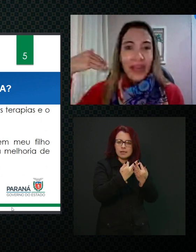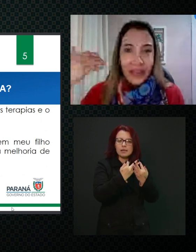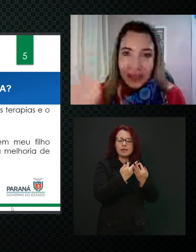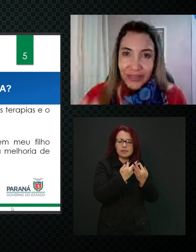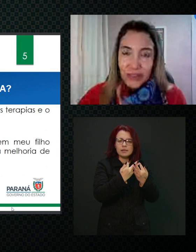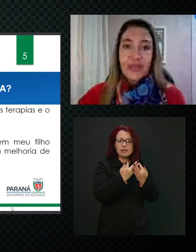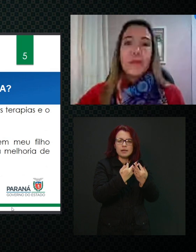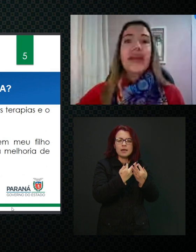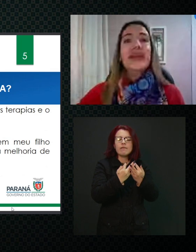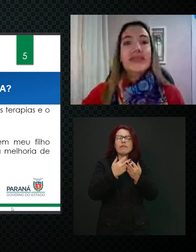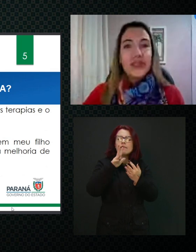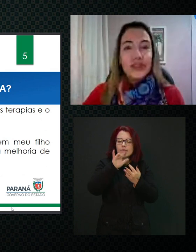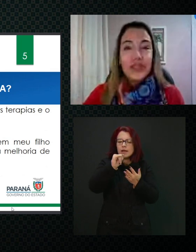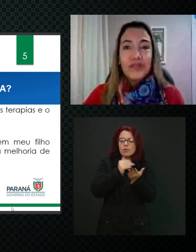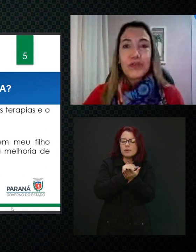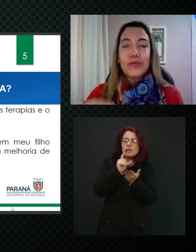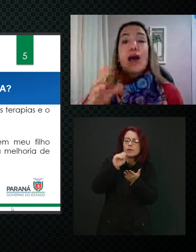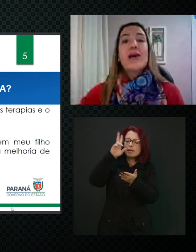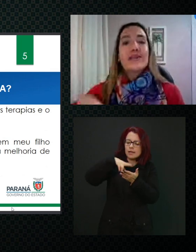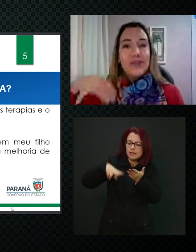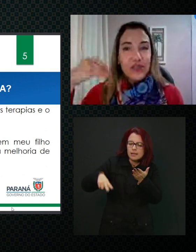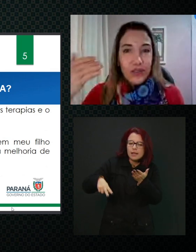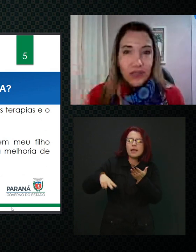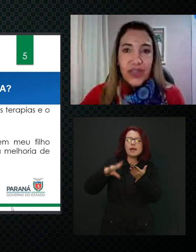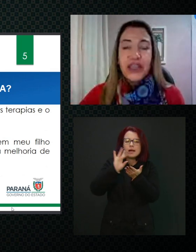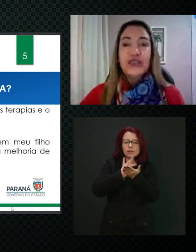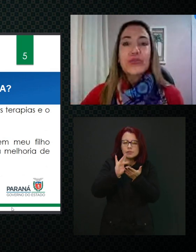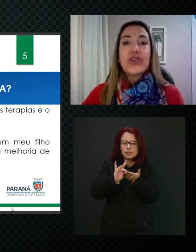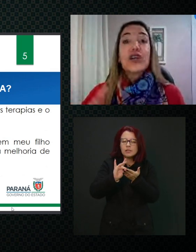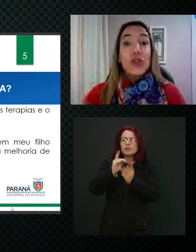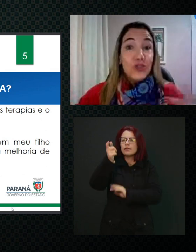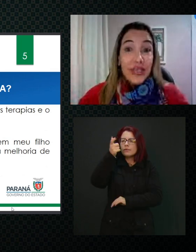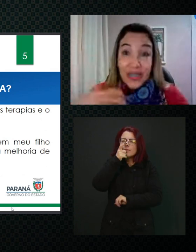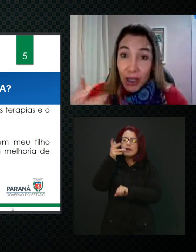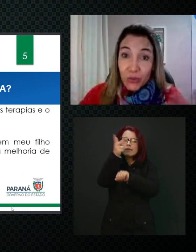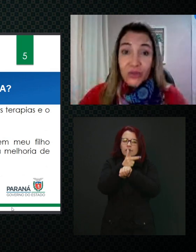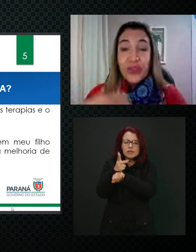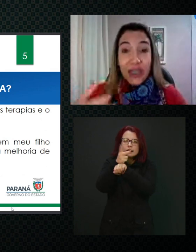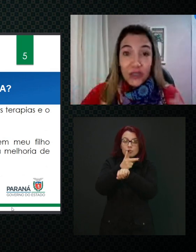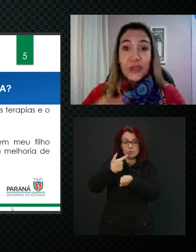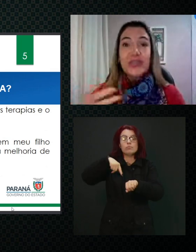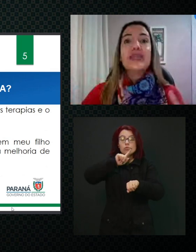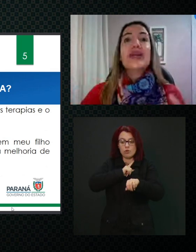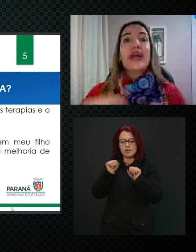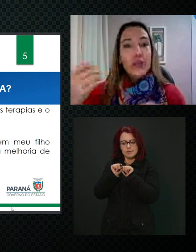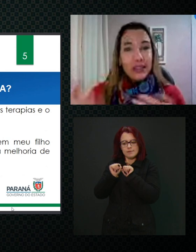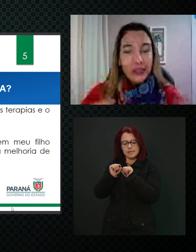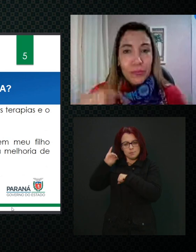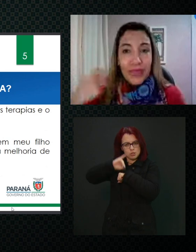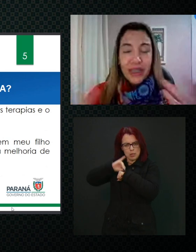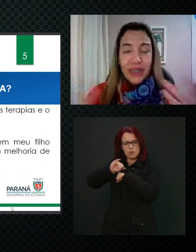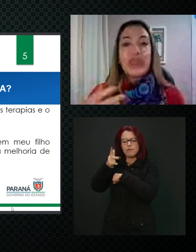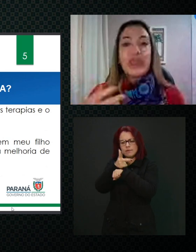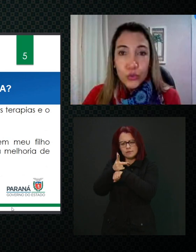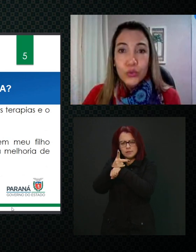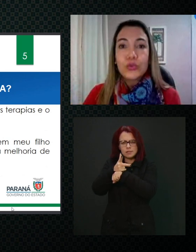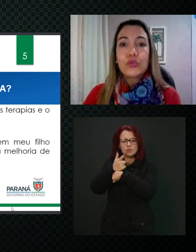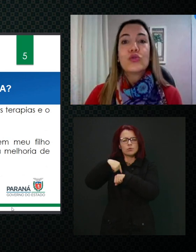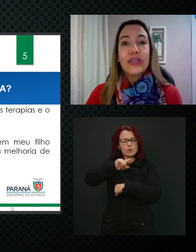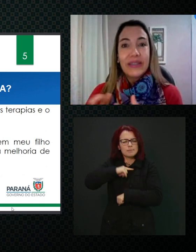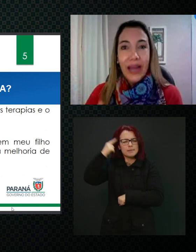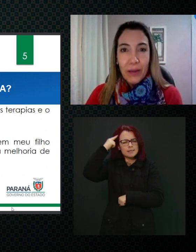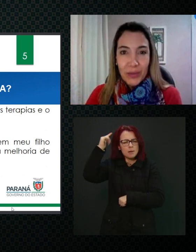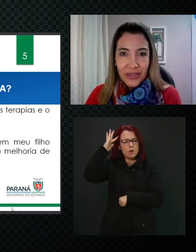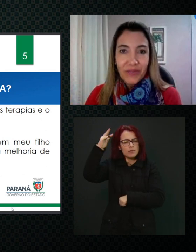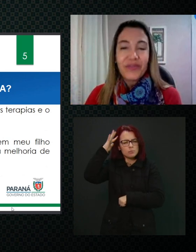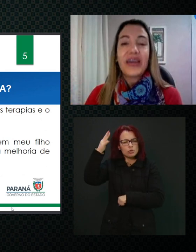também, científicos, passam a assistir vídeos, nós fazemos vídeos e nós pensamos e refletimos juntos